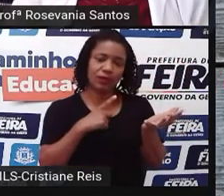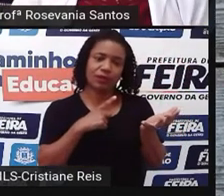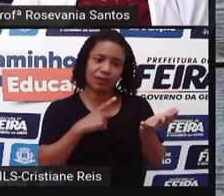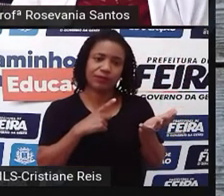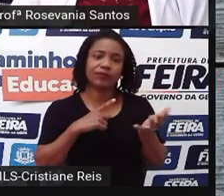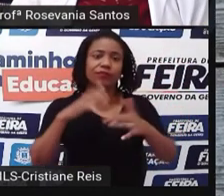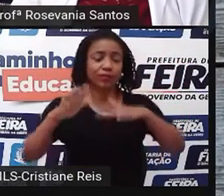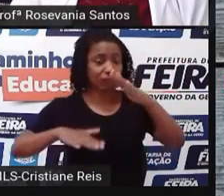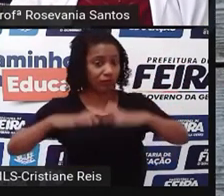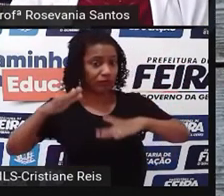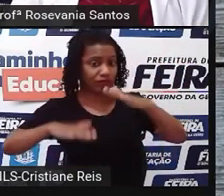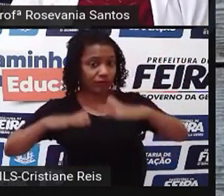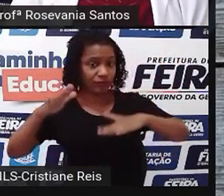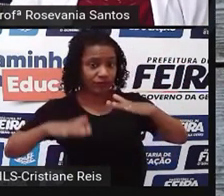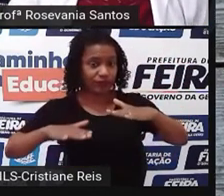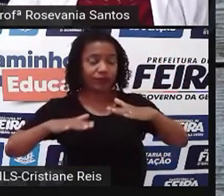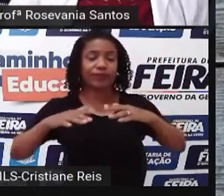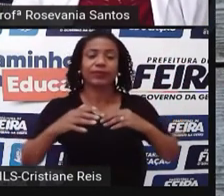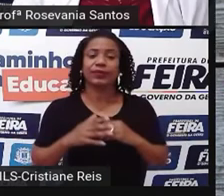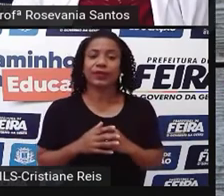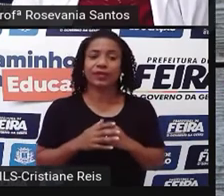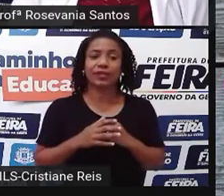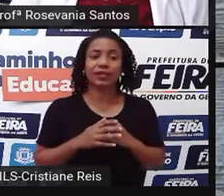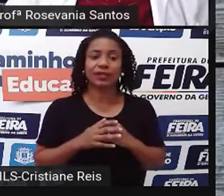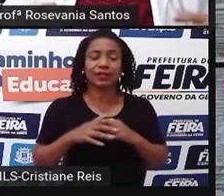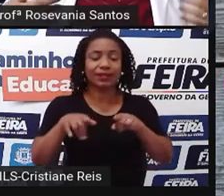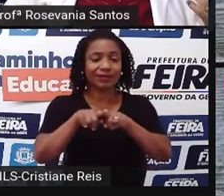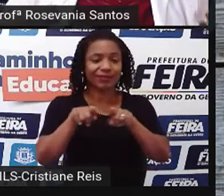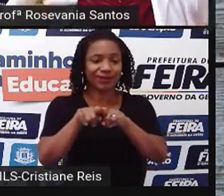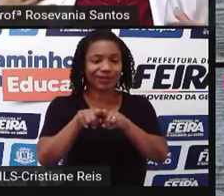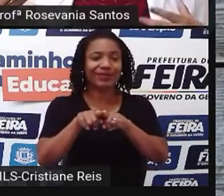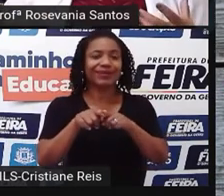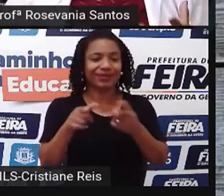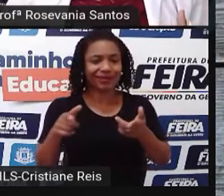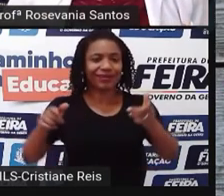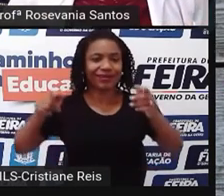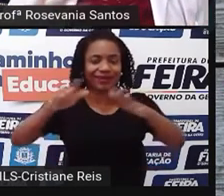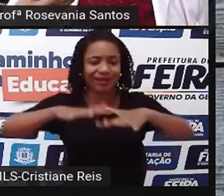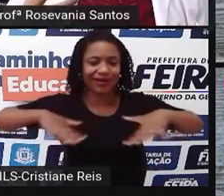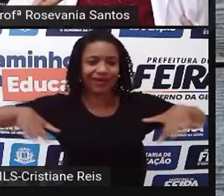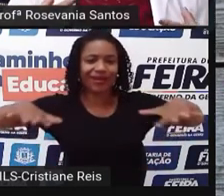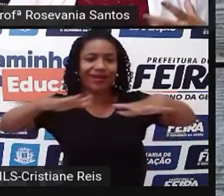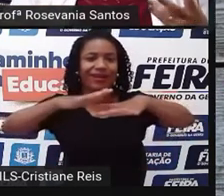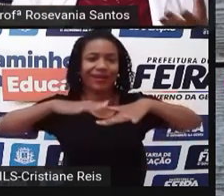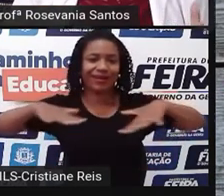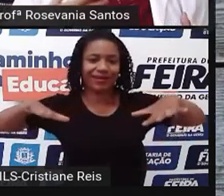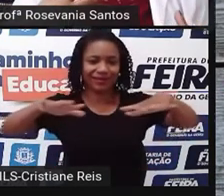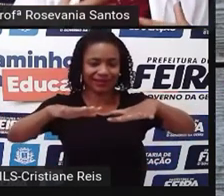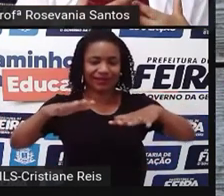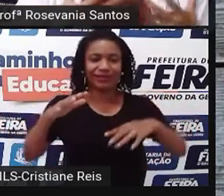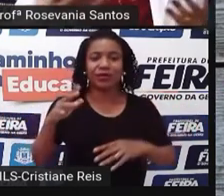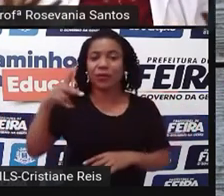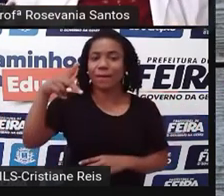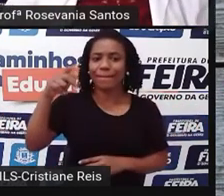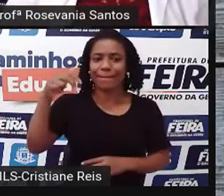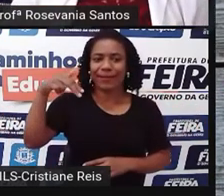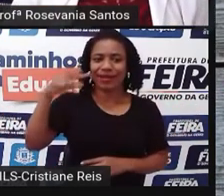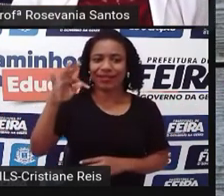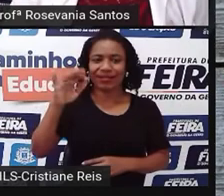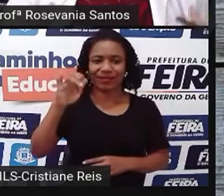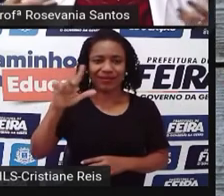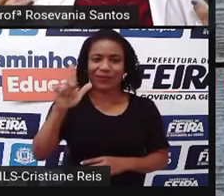como a área dos campos. Nós temos também áreas como o Pantanal, né, que tem essa variedade